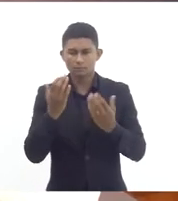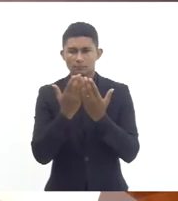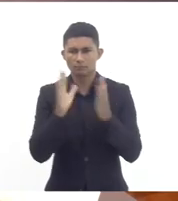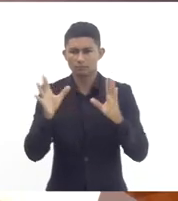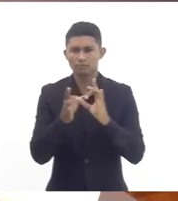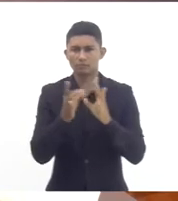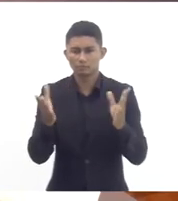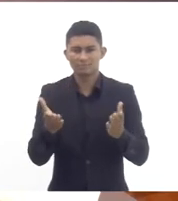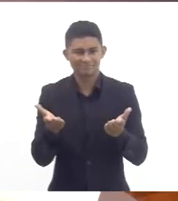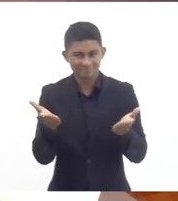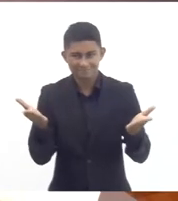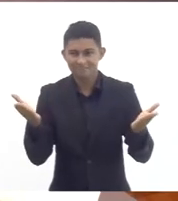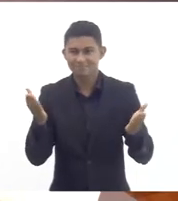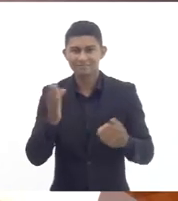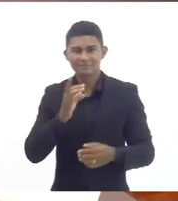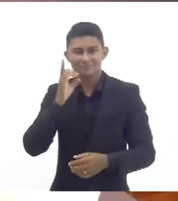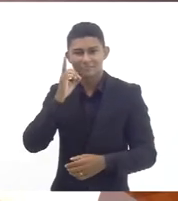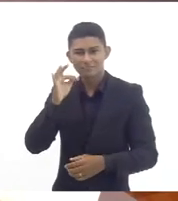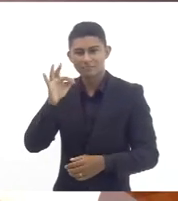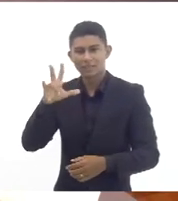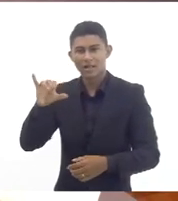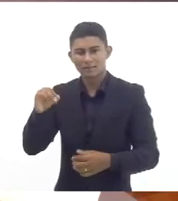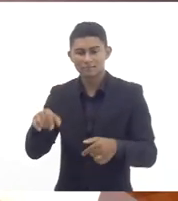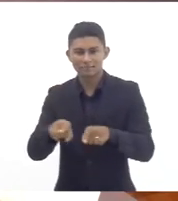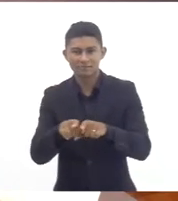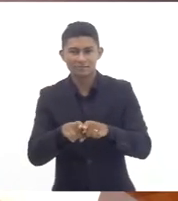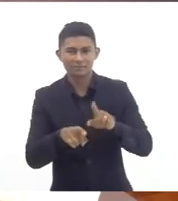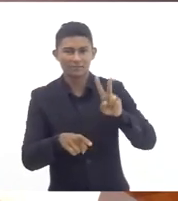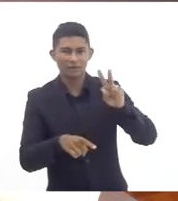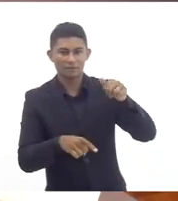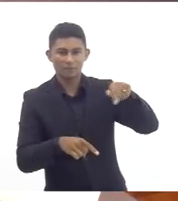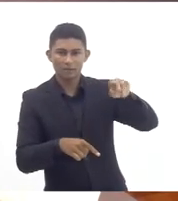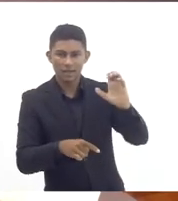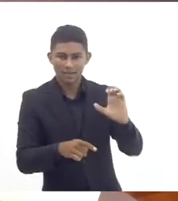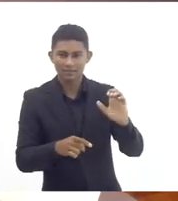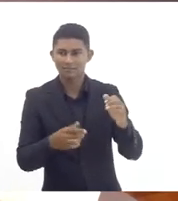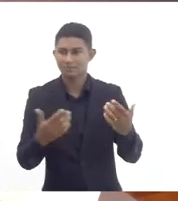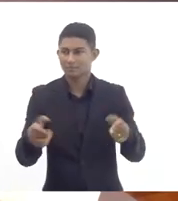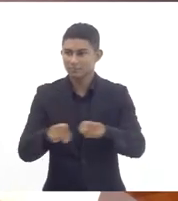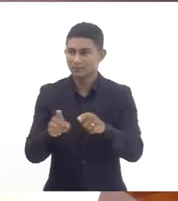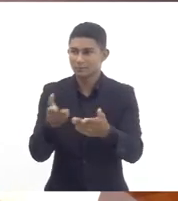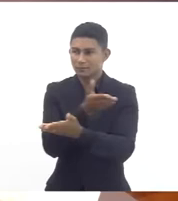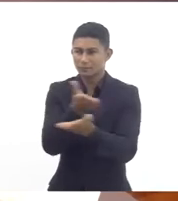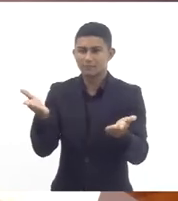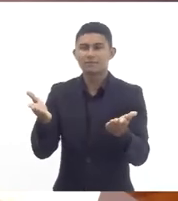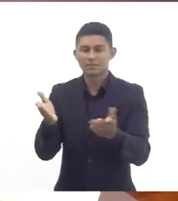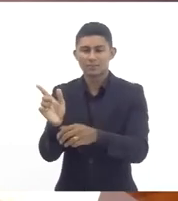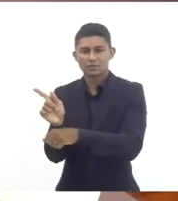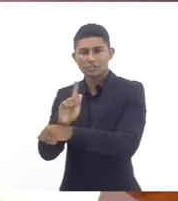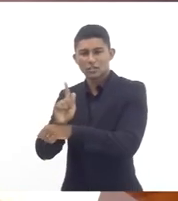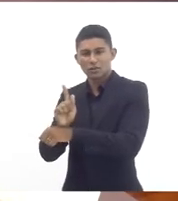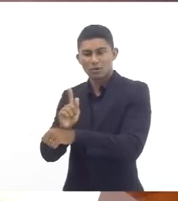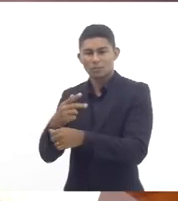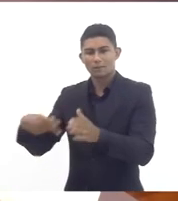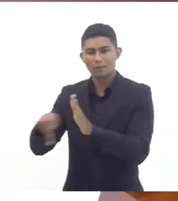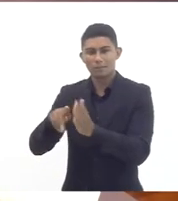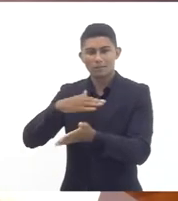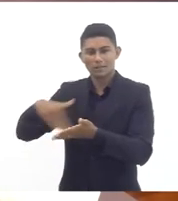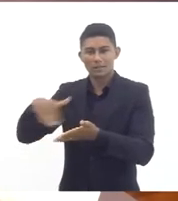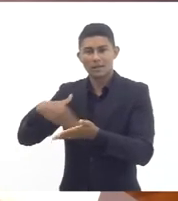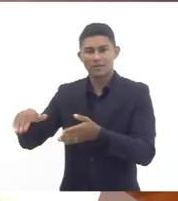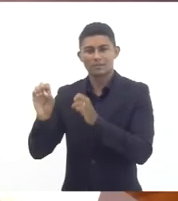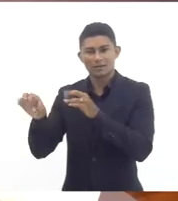Flávio Serafini deputado Valdeque Carneiro e os gestores da CEDUC que estão presentes e demais